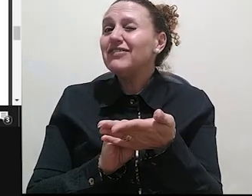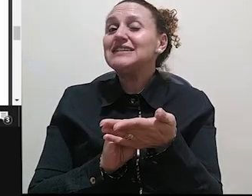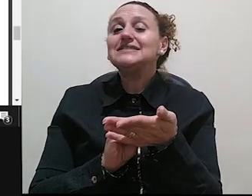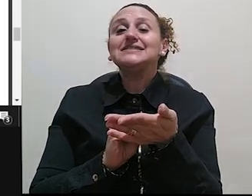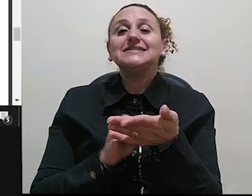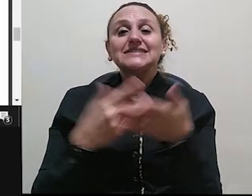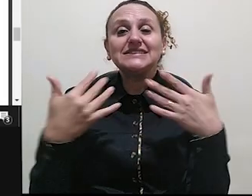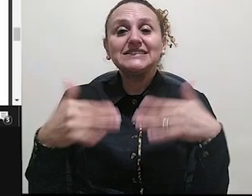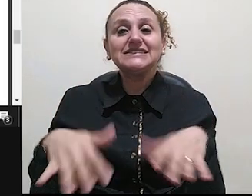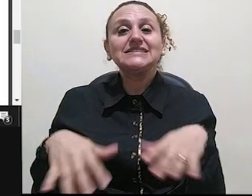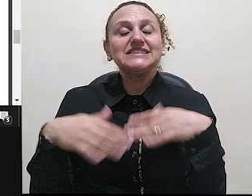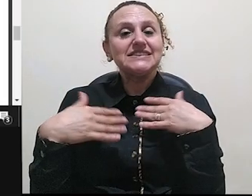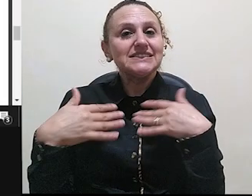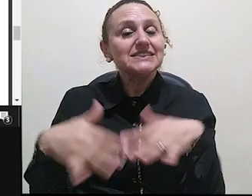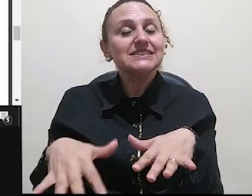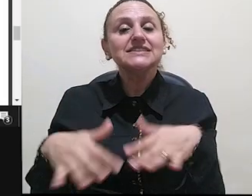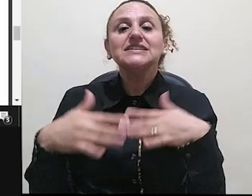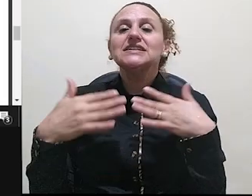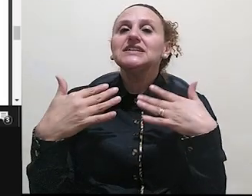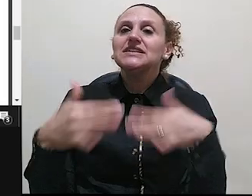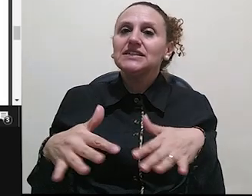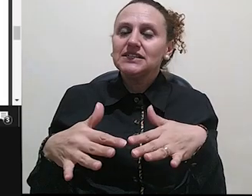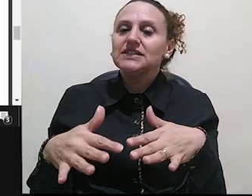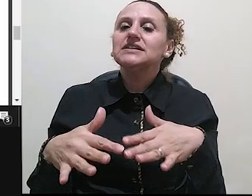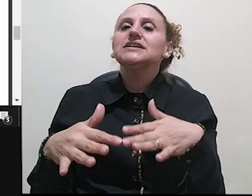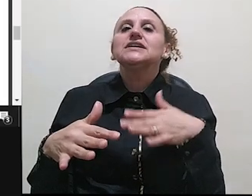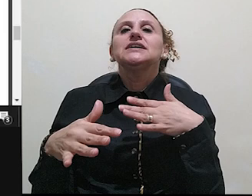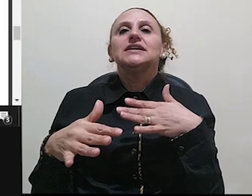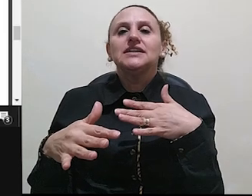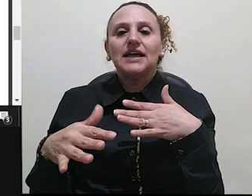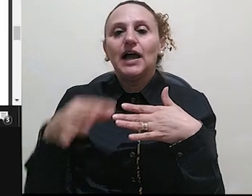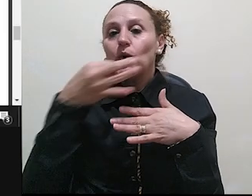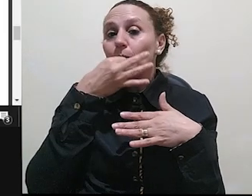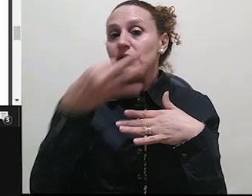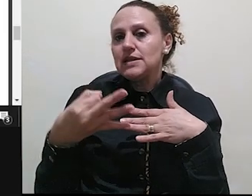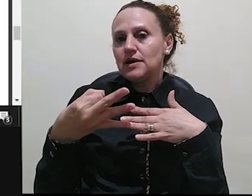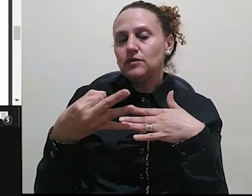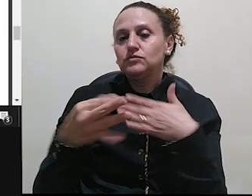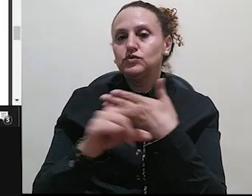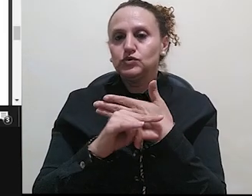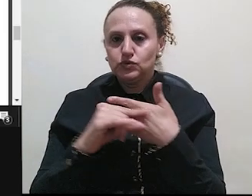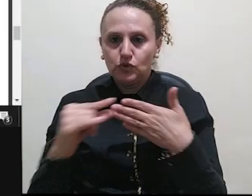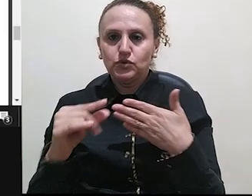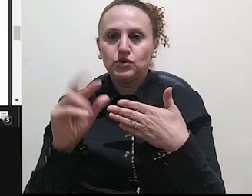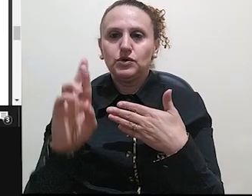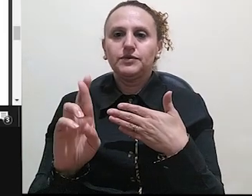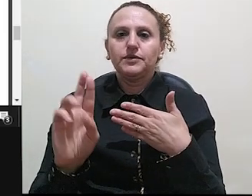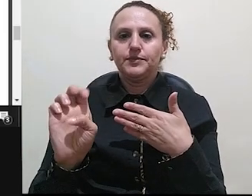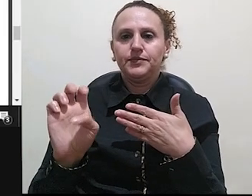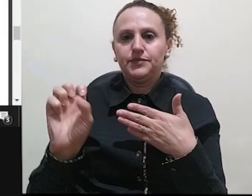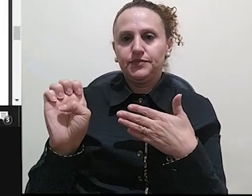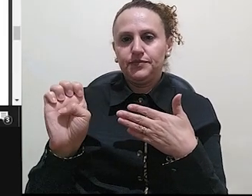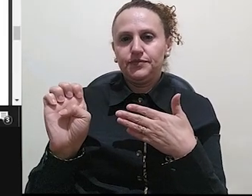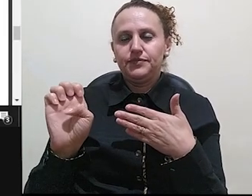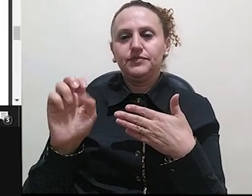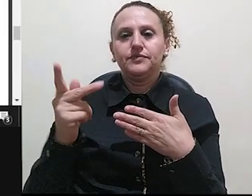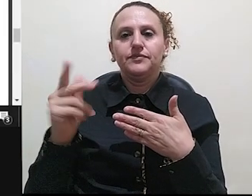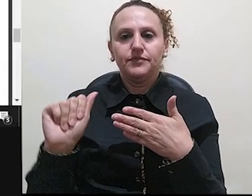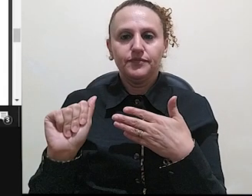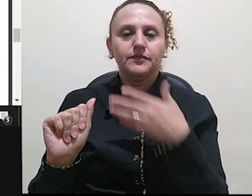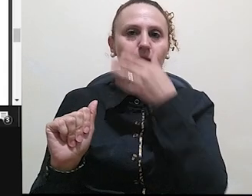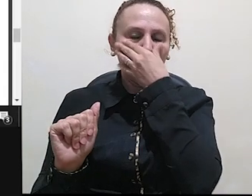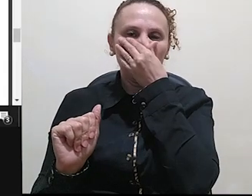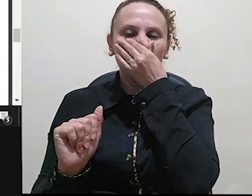termos, eles vêm na versão em que está na língua original. Ou, ao menos, apresentar uma